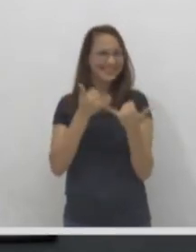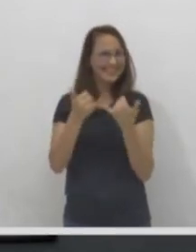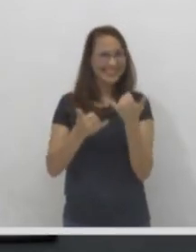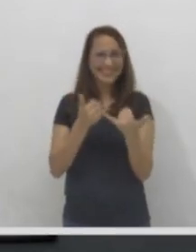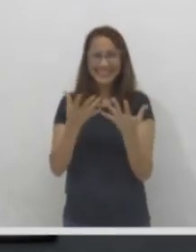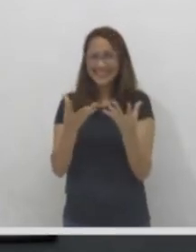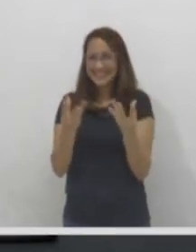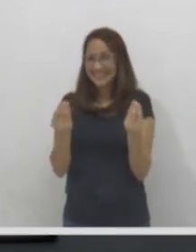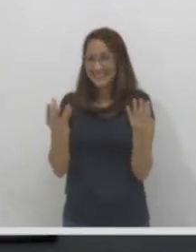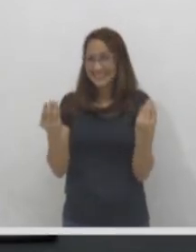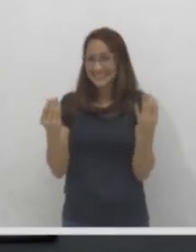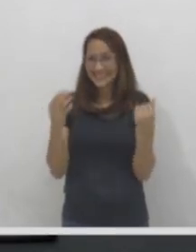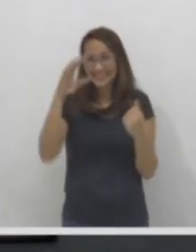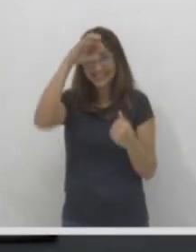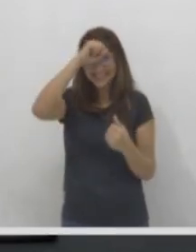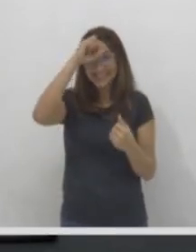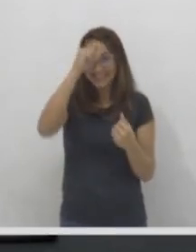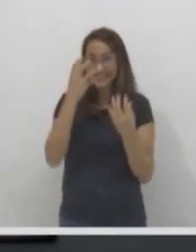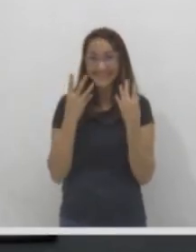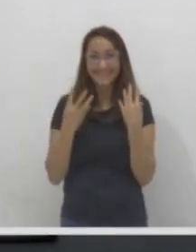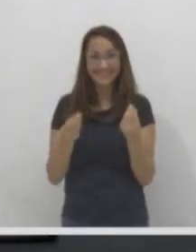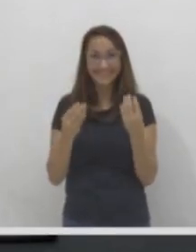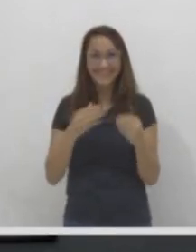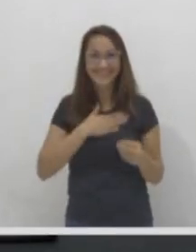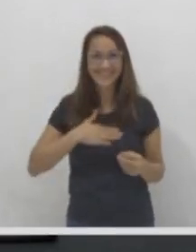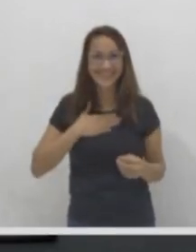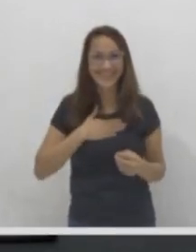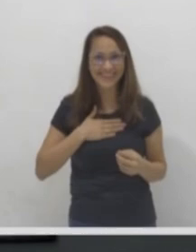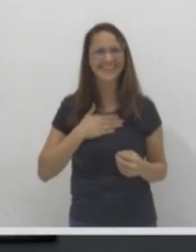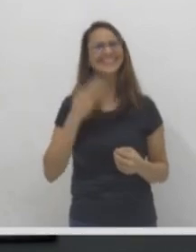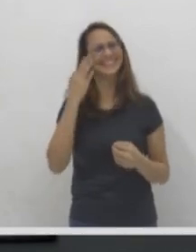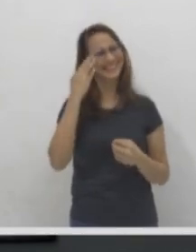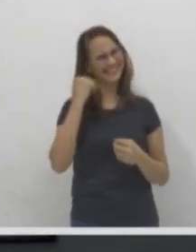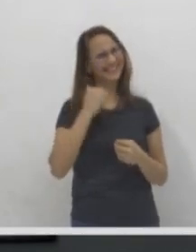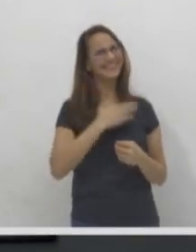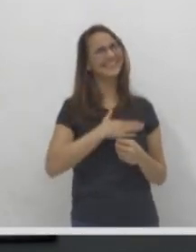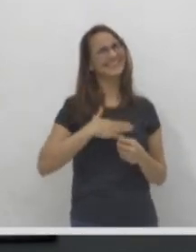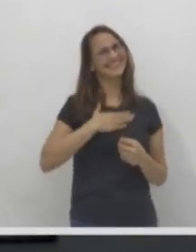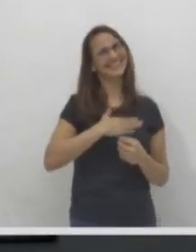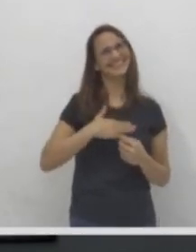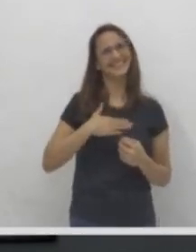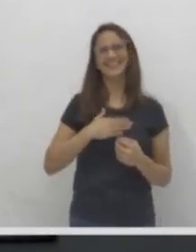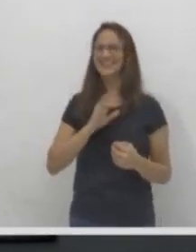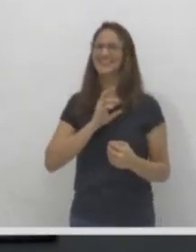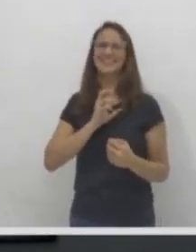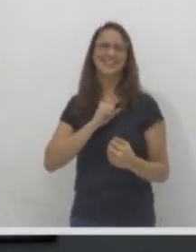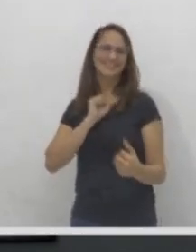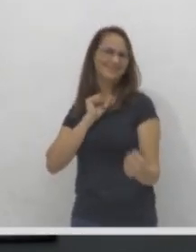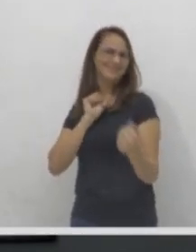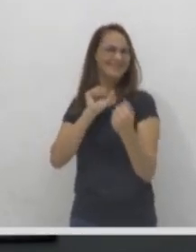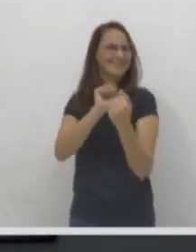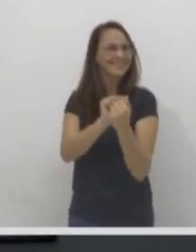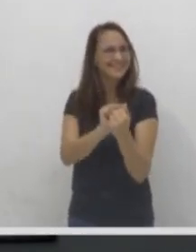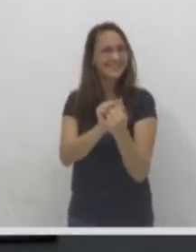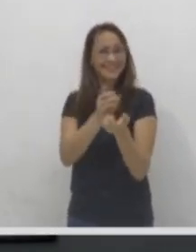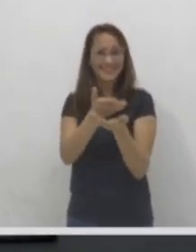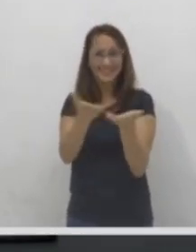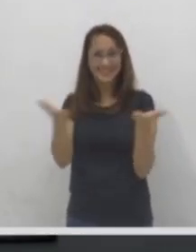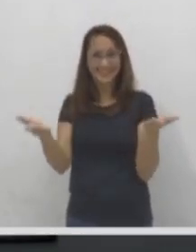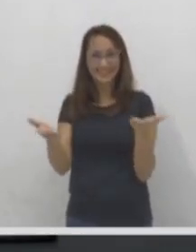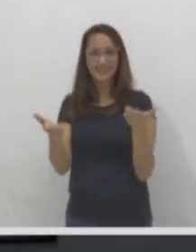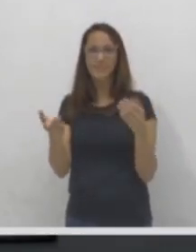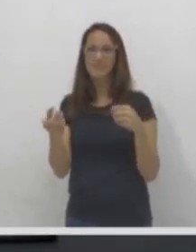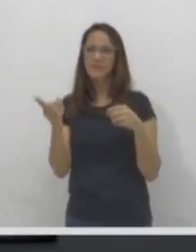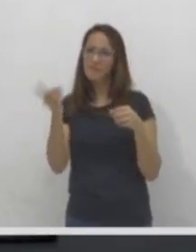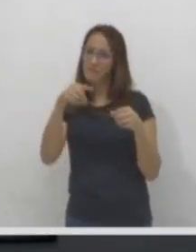Aprenderam bastante coisa, não foi? Eu sei que vocês gostaram. Gente, eu como sempre amo estar aqui com vocês. Porque ainda que esteja voltando ao normal,